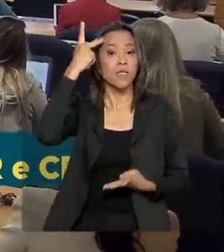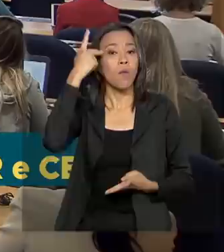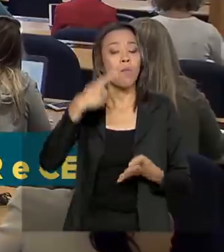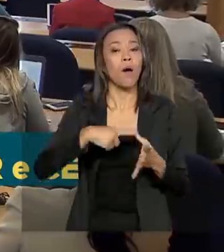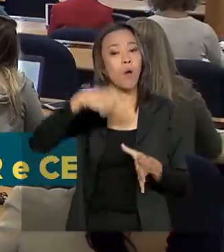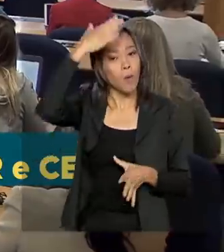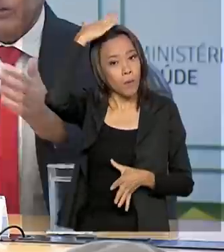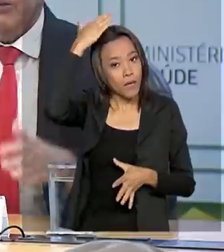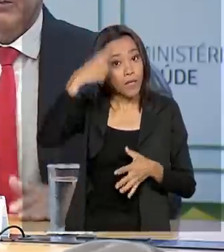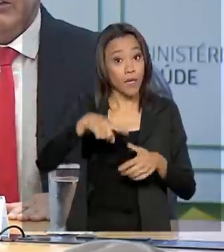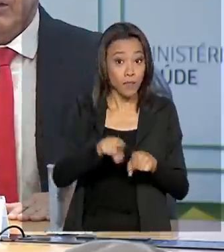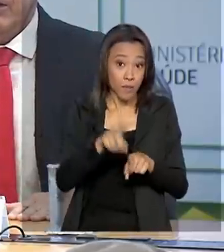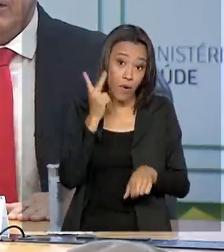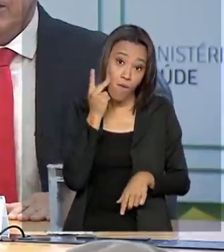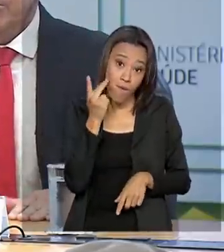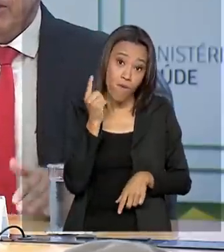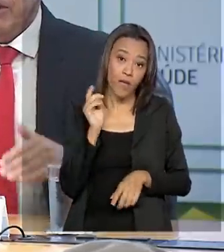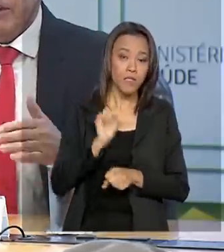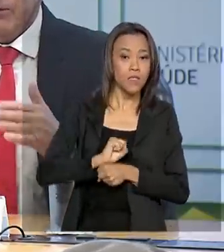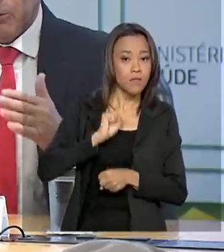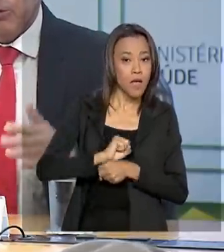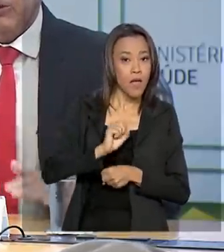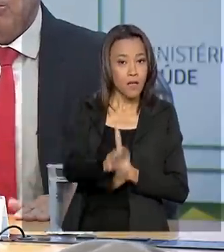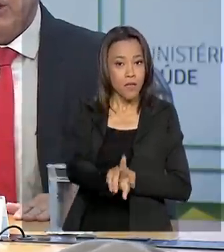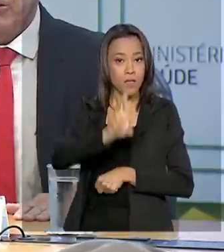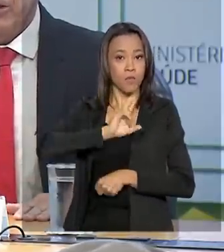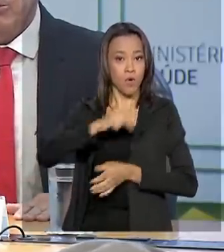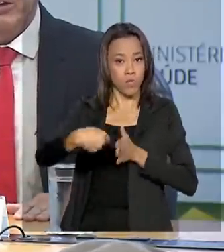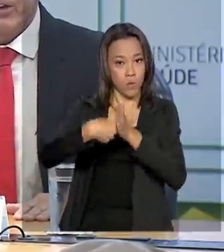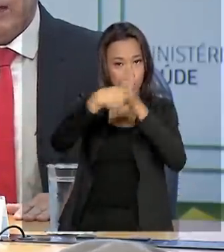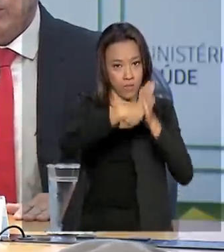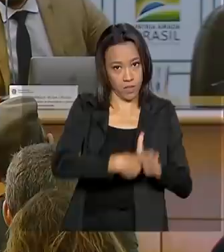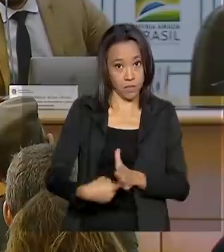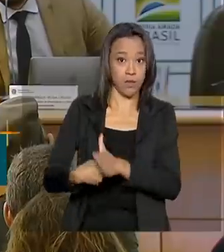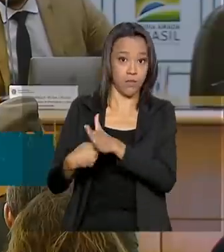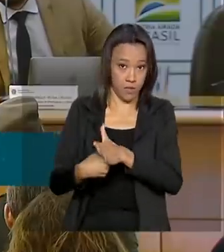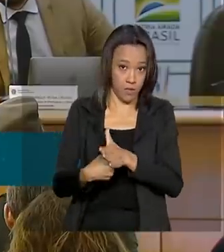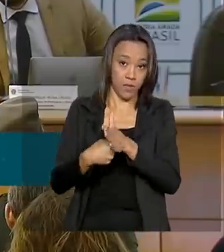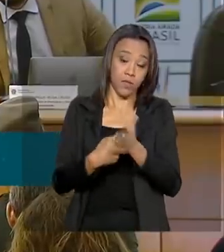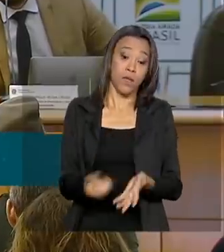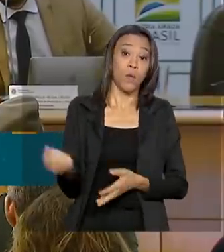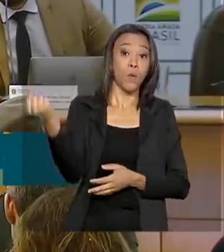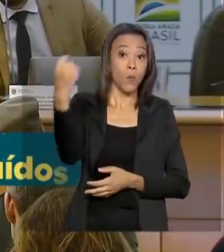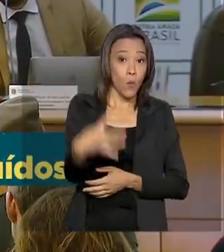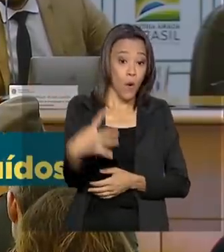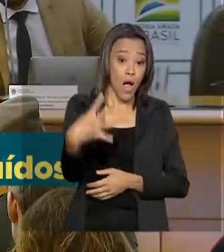Paraná e Ceará que aguardam os resultados dos exames laboratoriais. O